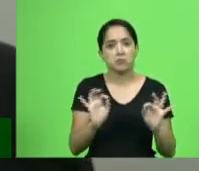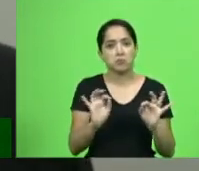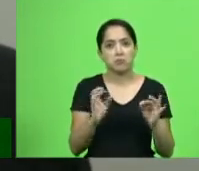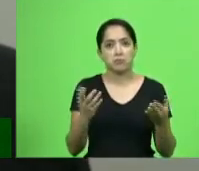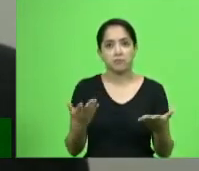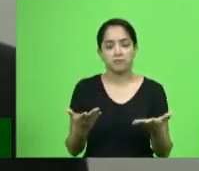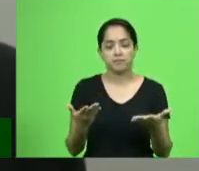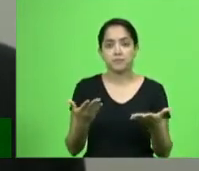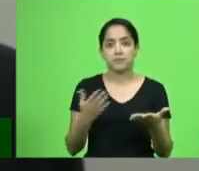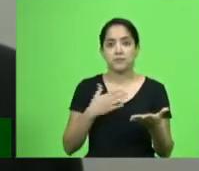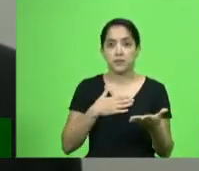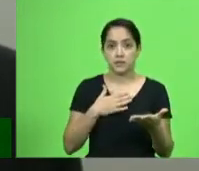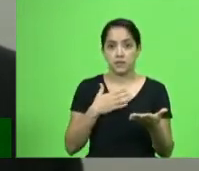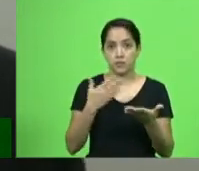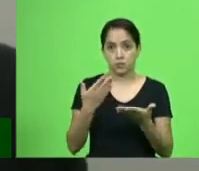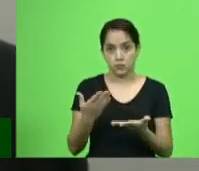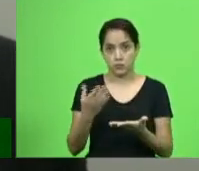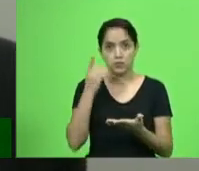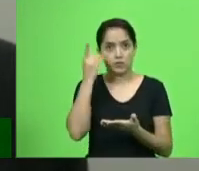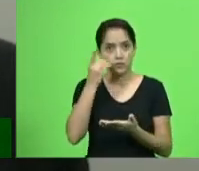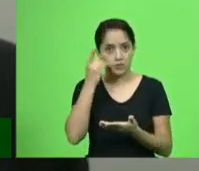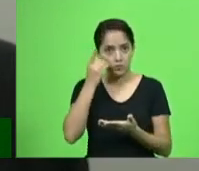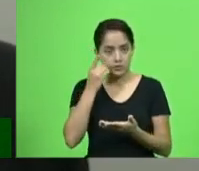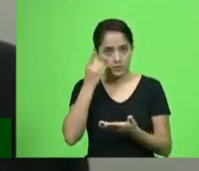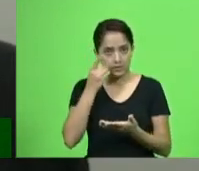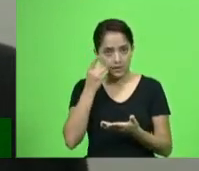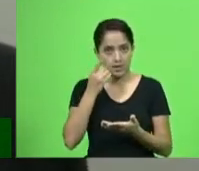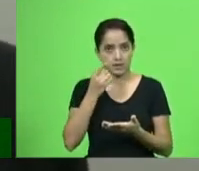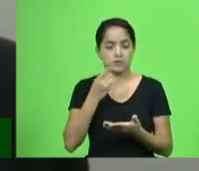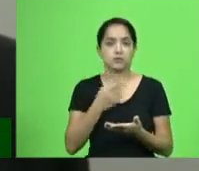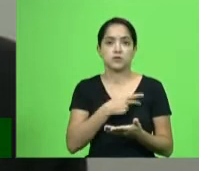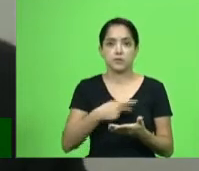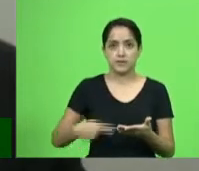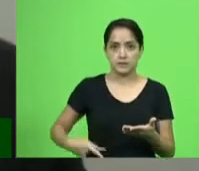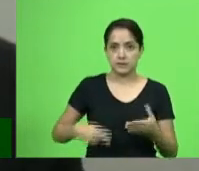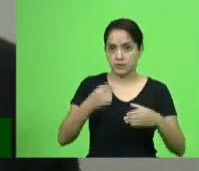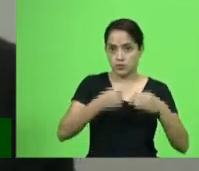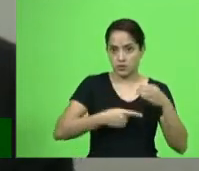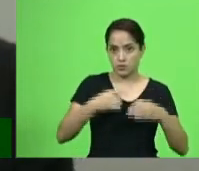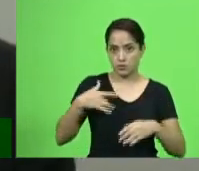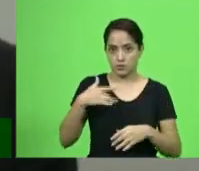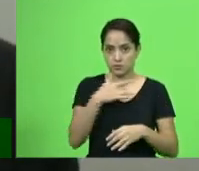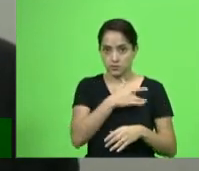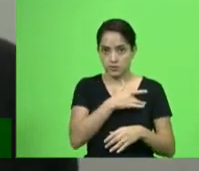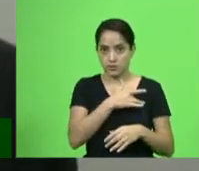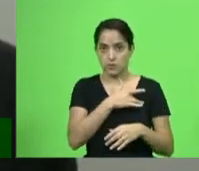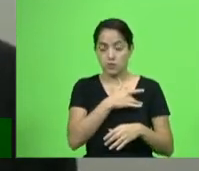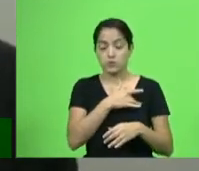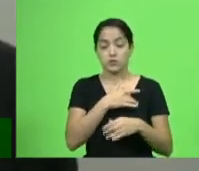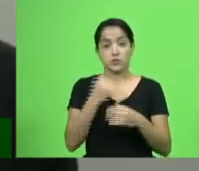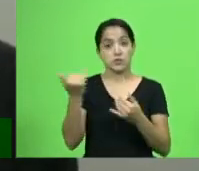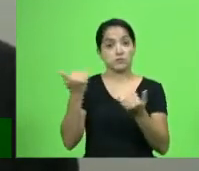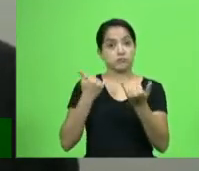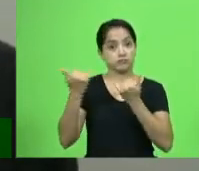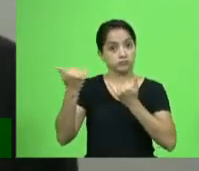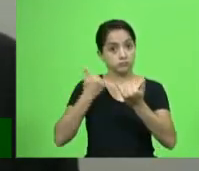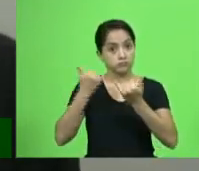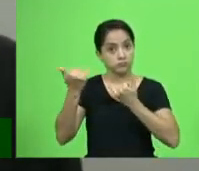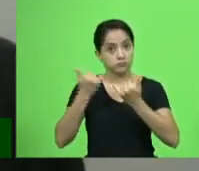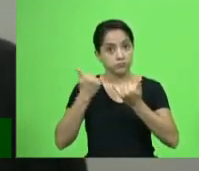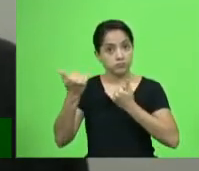Aqui o deputado presidente da Comissão de Saúde, deputado Neudir Sareta, nos relatou algo altamente